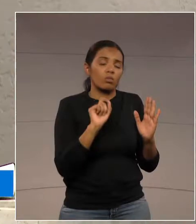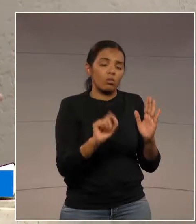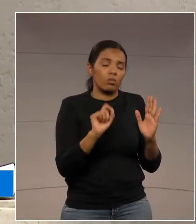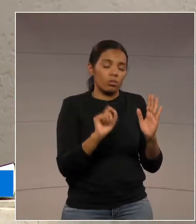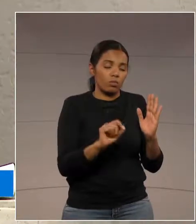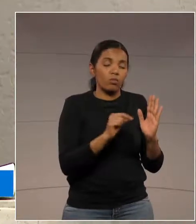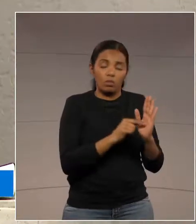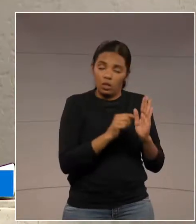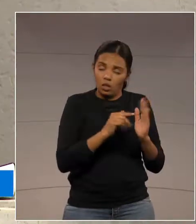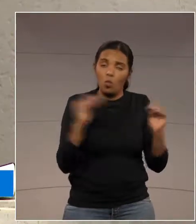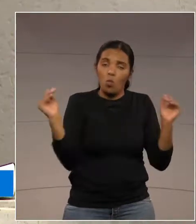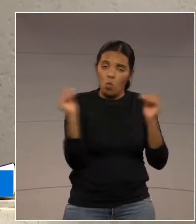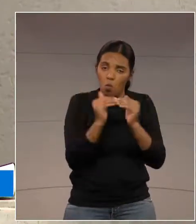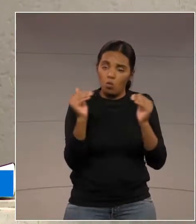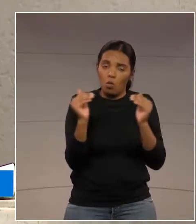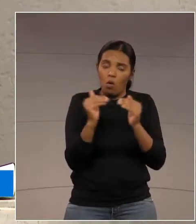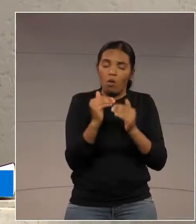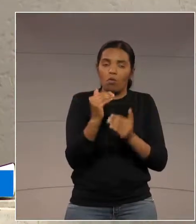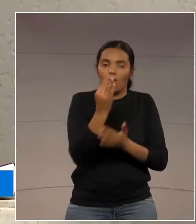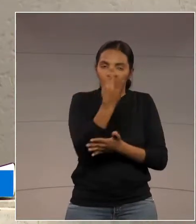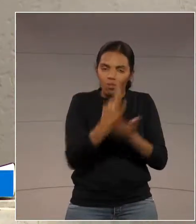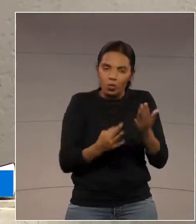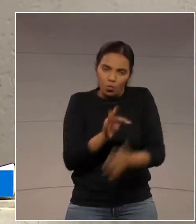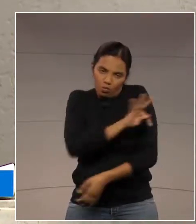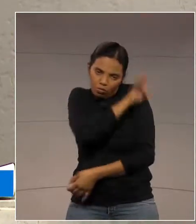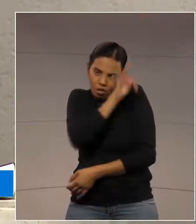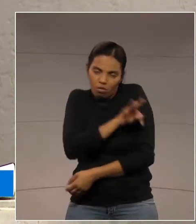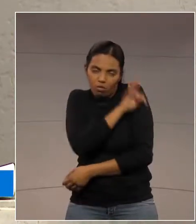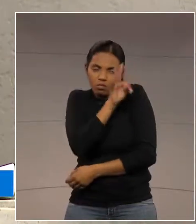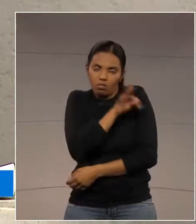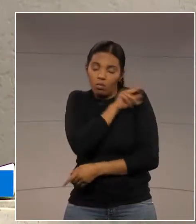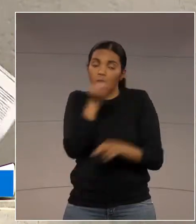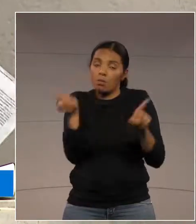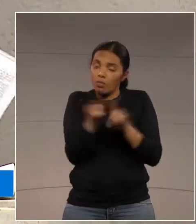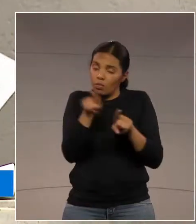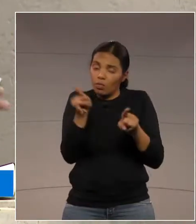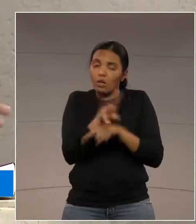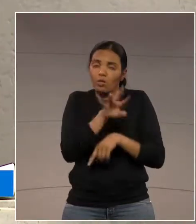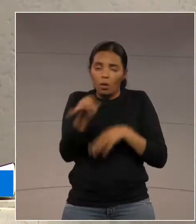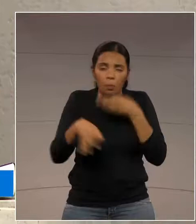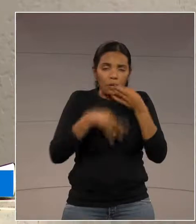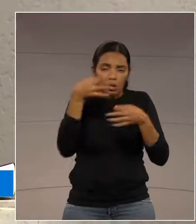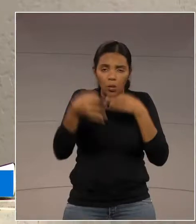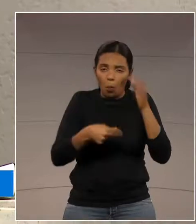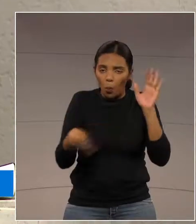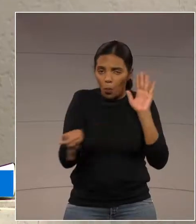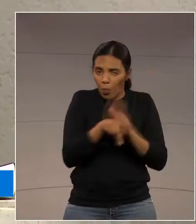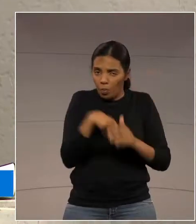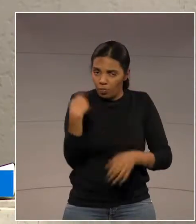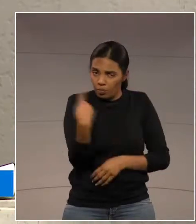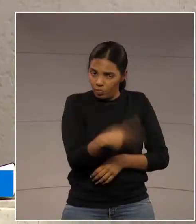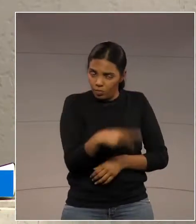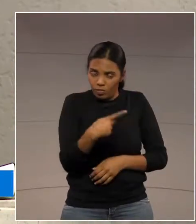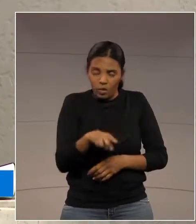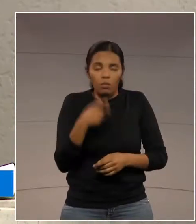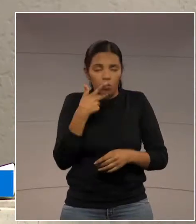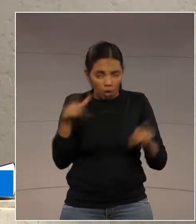da nota técnica e ainda faz um conjunto de argumentos pela